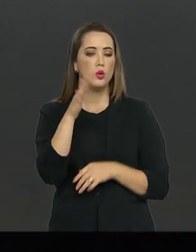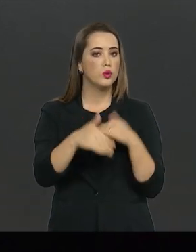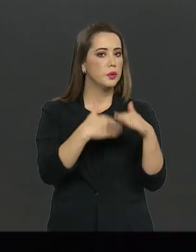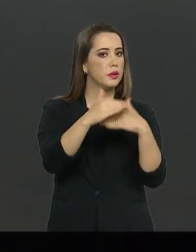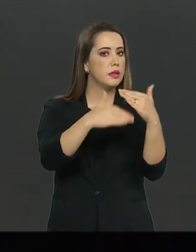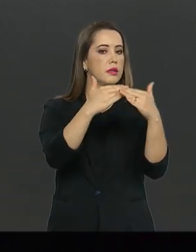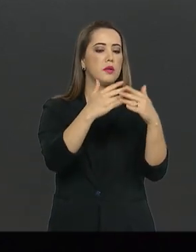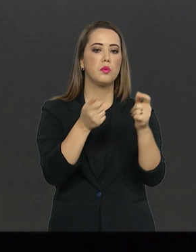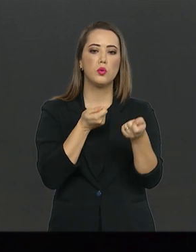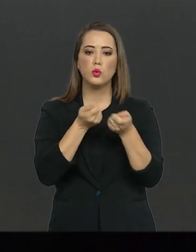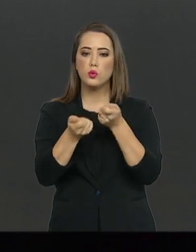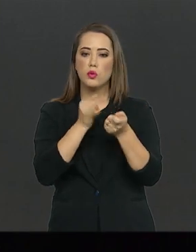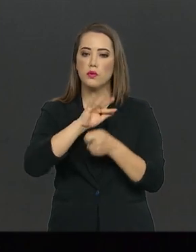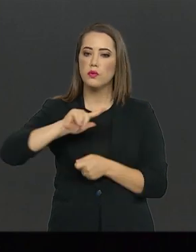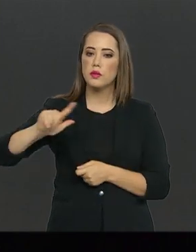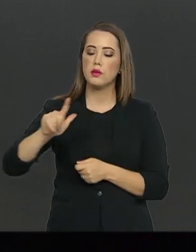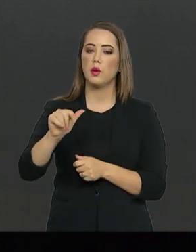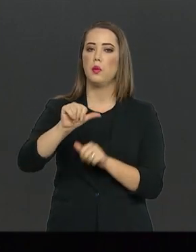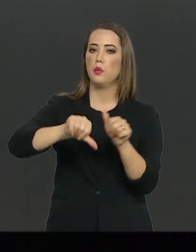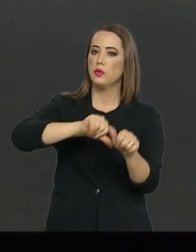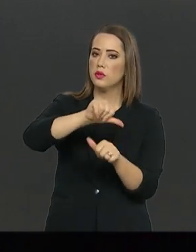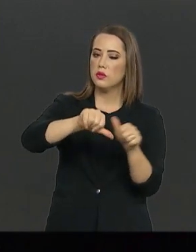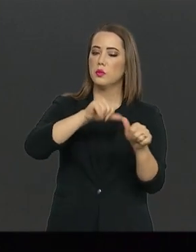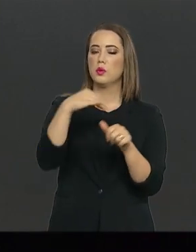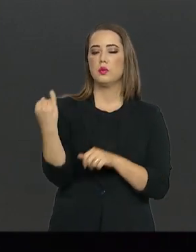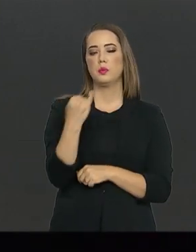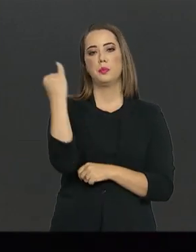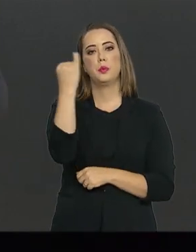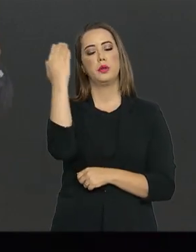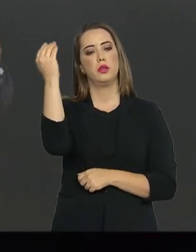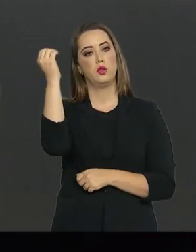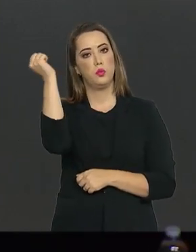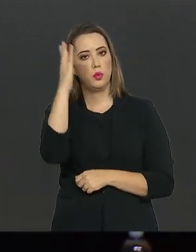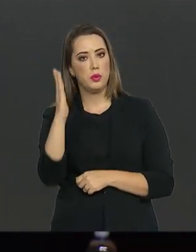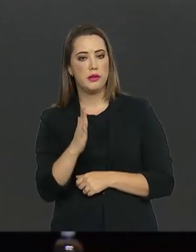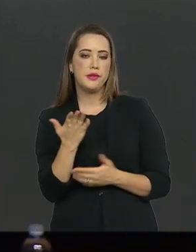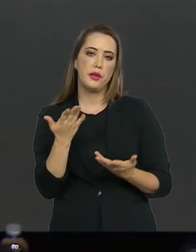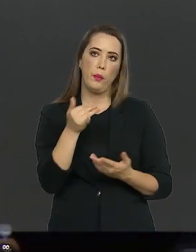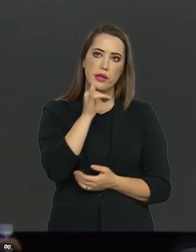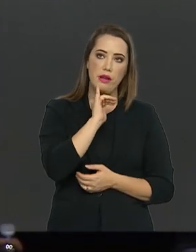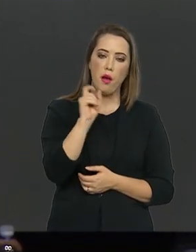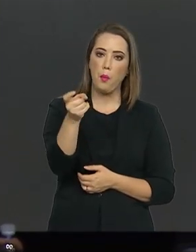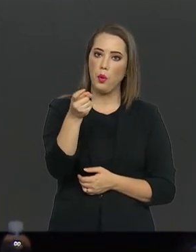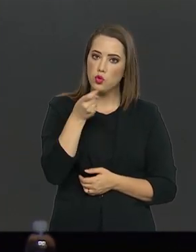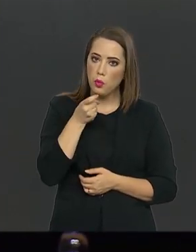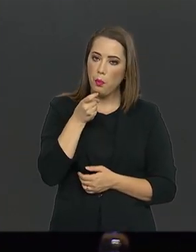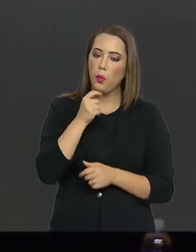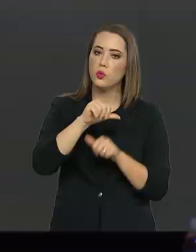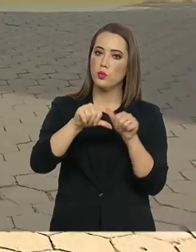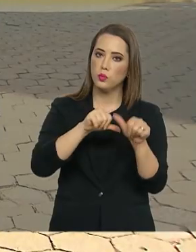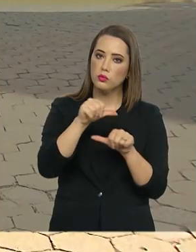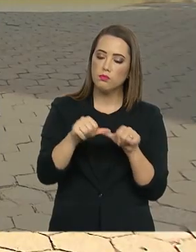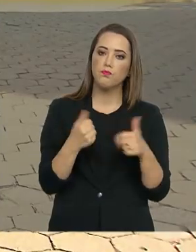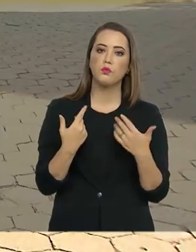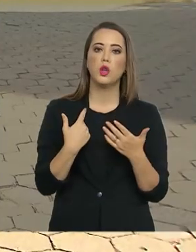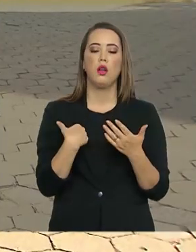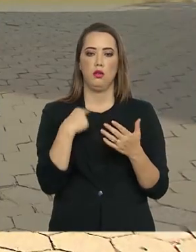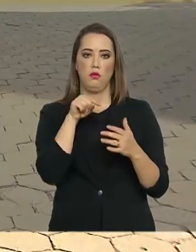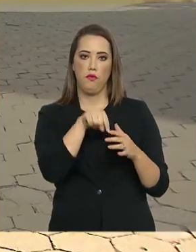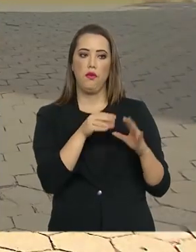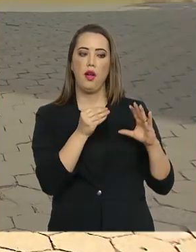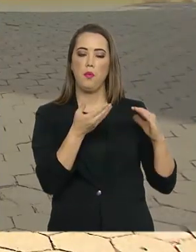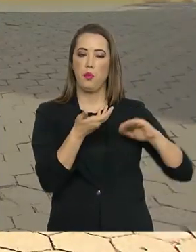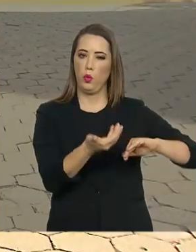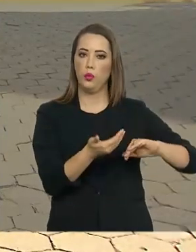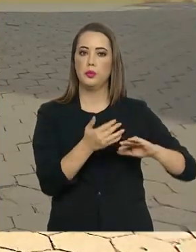fiscal e reformas importantes para o país, como a tributária, que deve movimentar a pauta do Congresso. Este foi o último